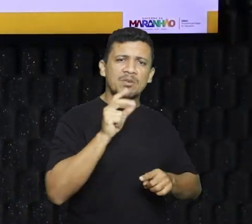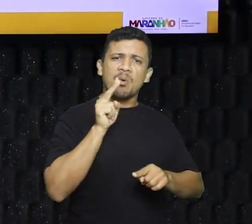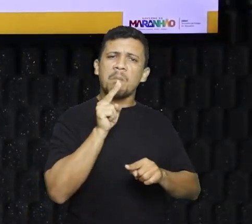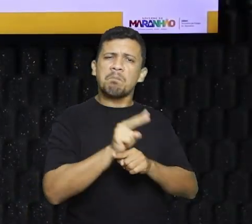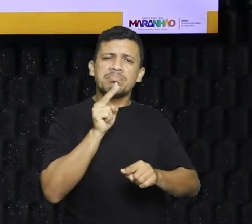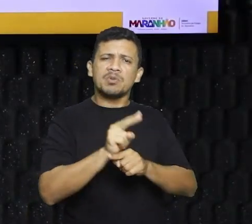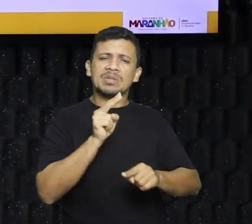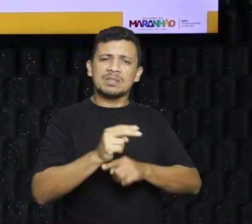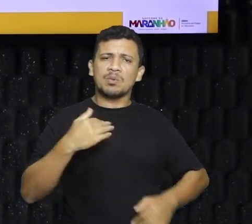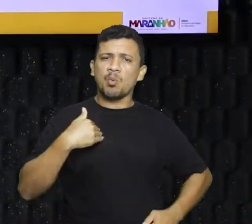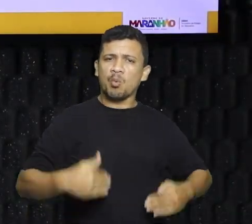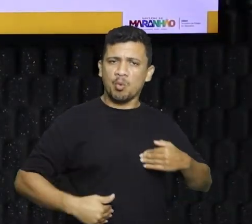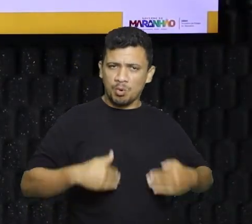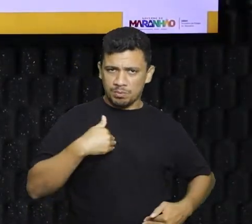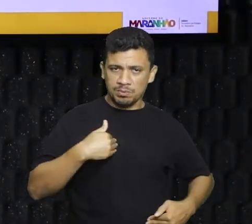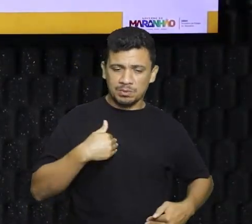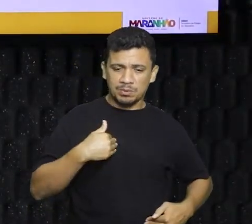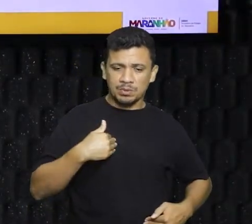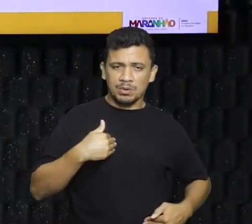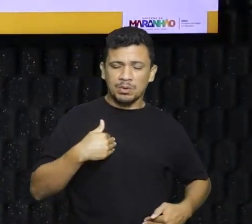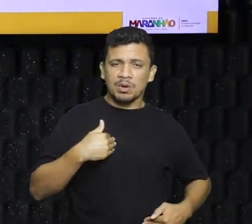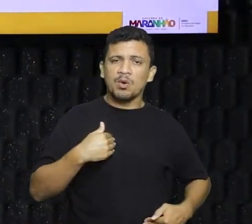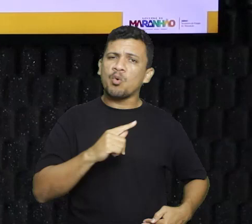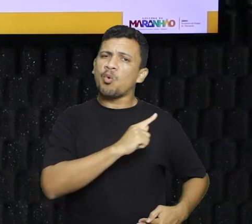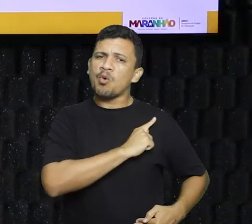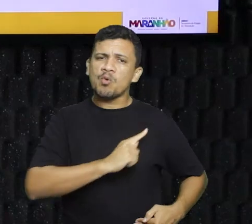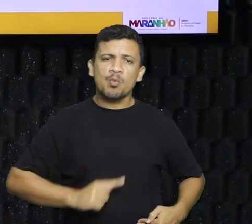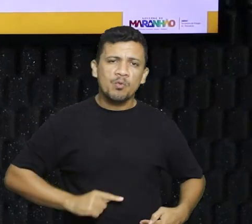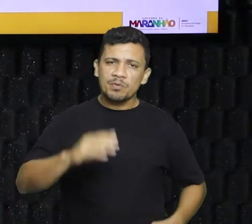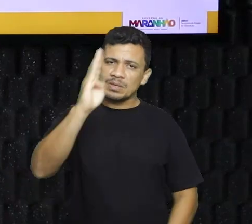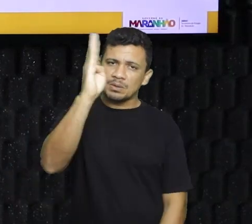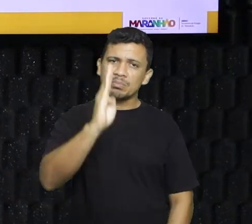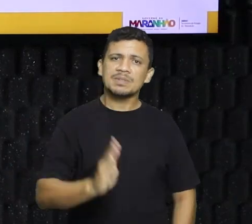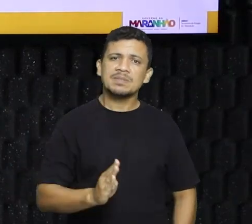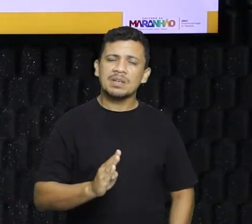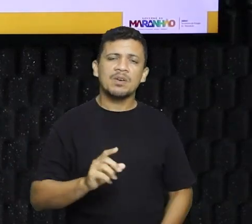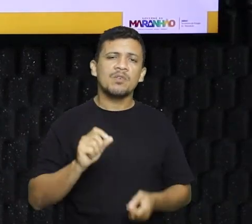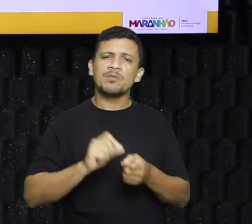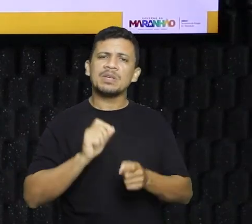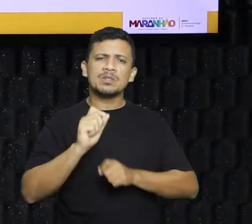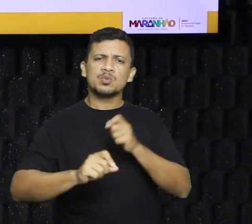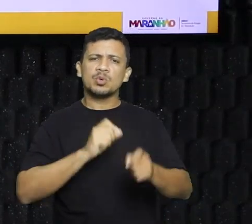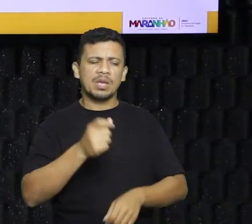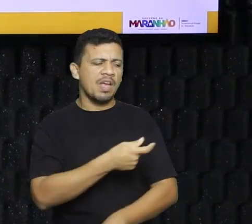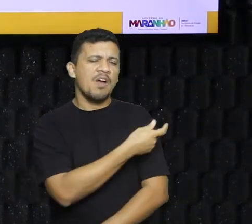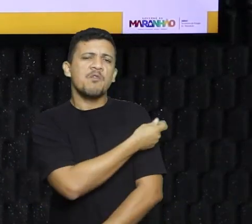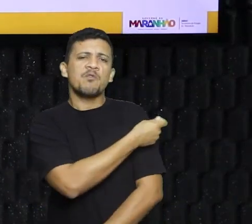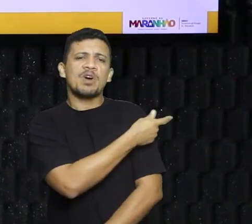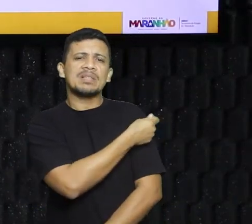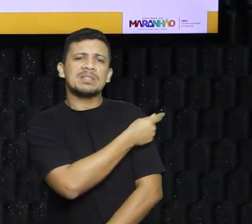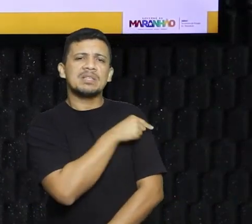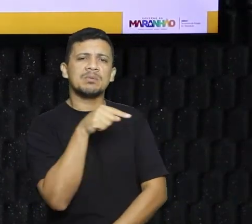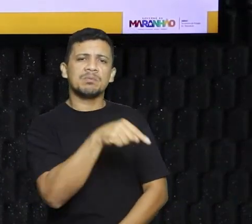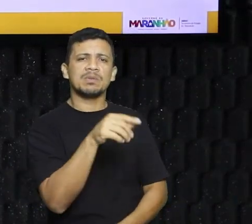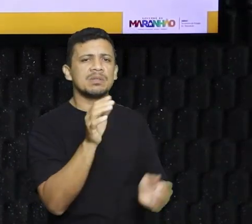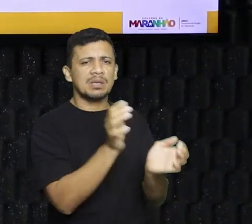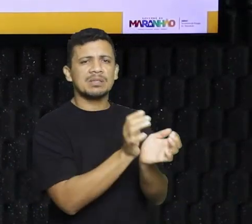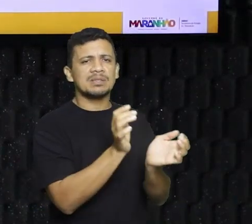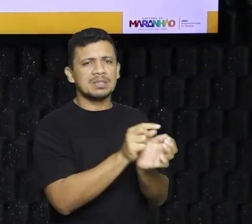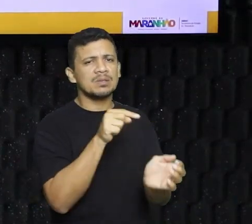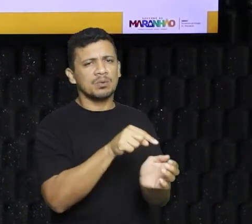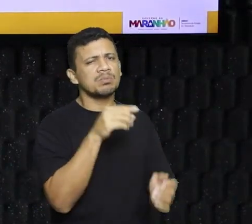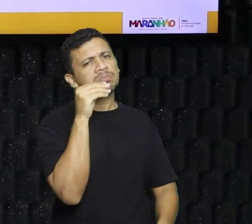gripe A, governador, aliás, o governo brasileiro distribuiu vacinas para os grupos mais suscetíveis.